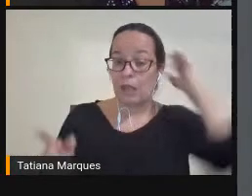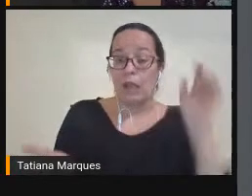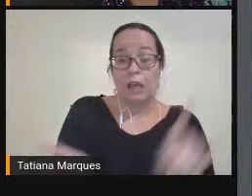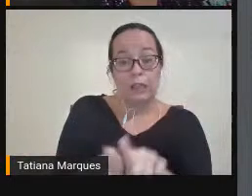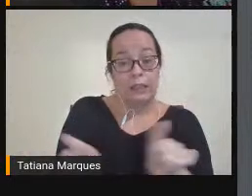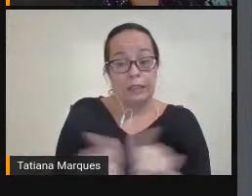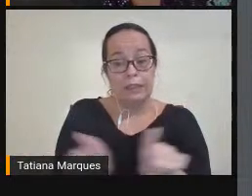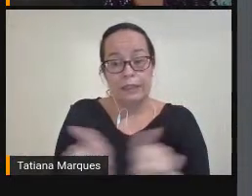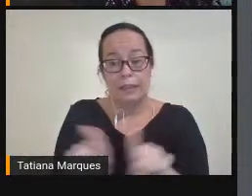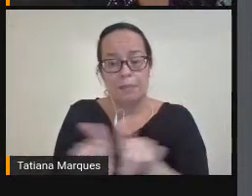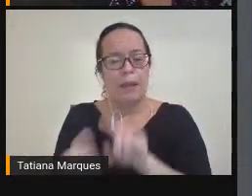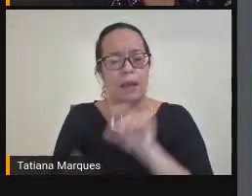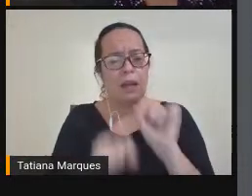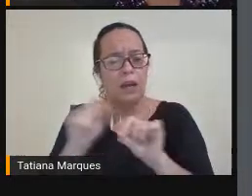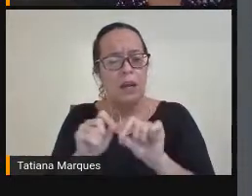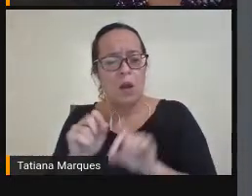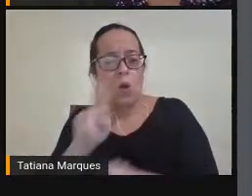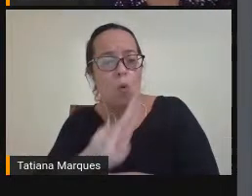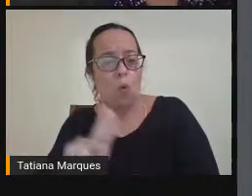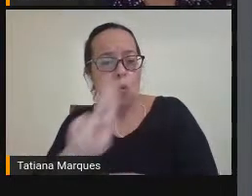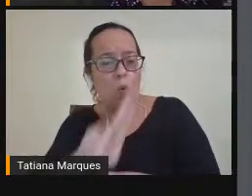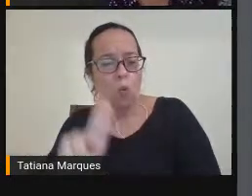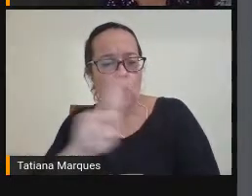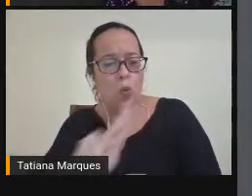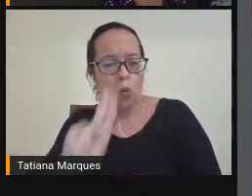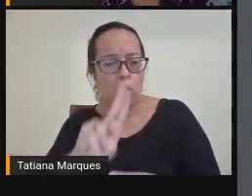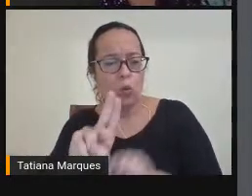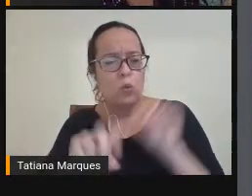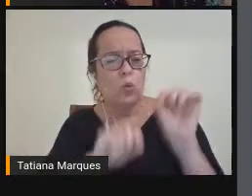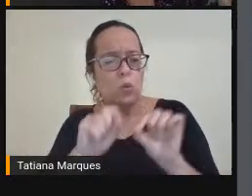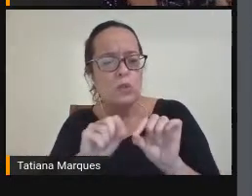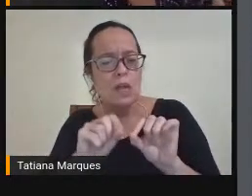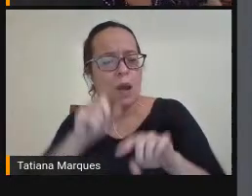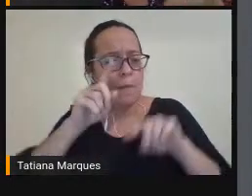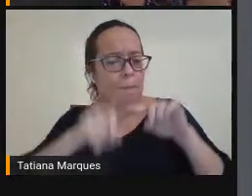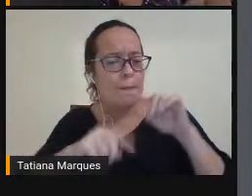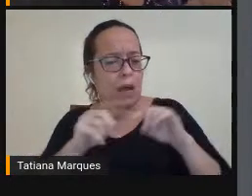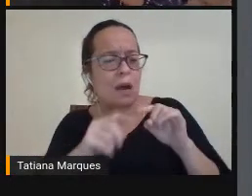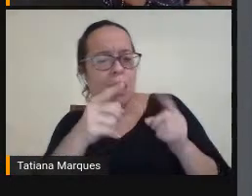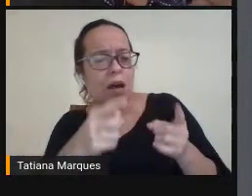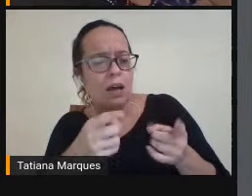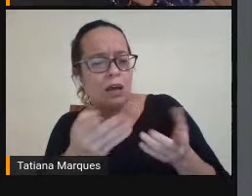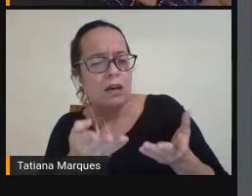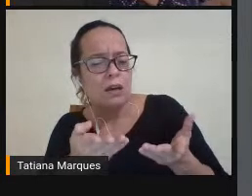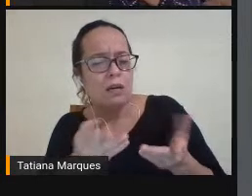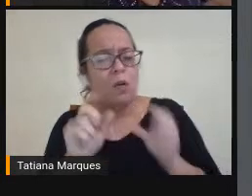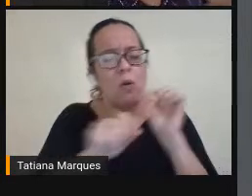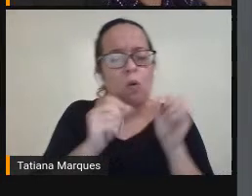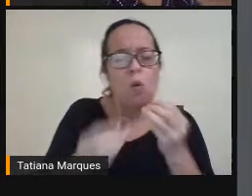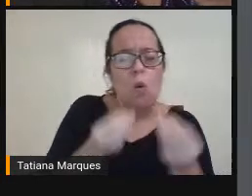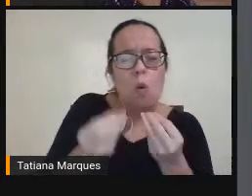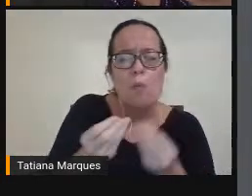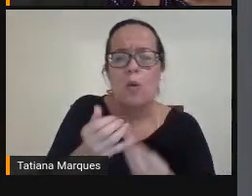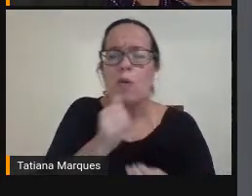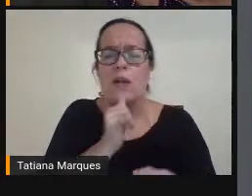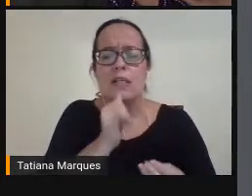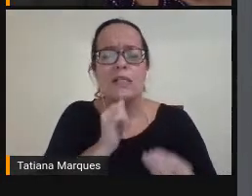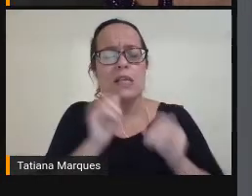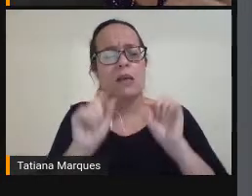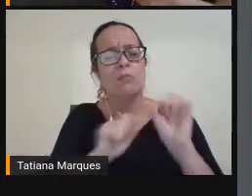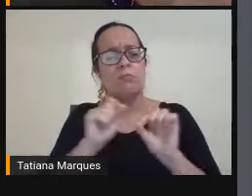Utilizar Esses recursos Apenas como Um